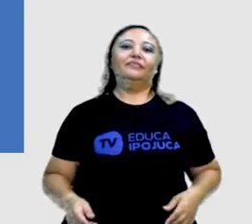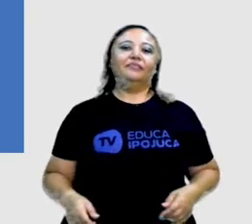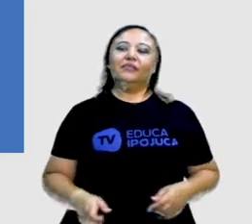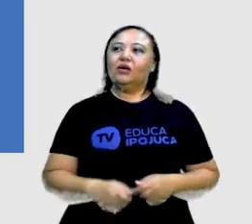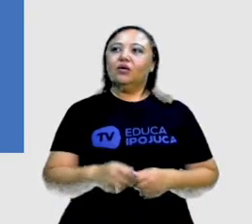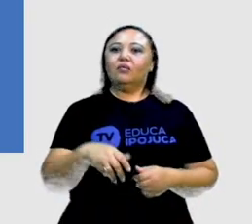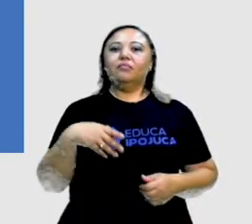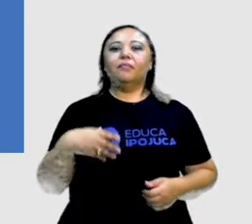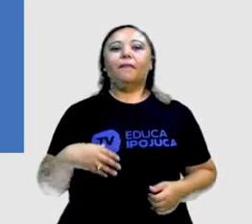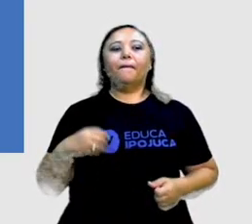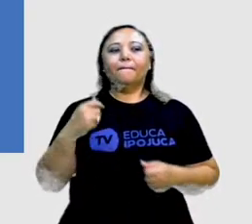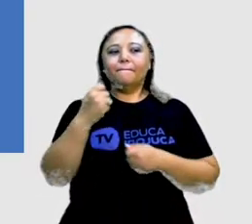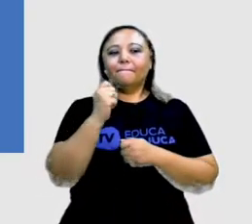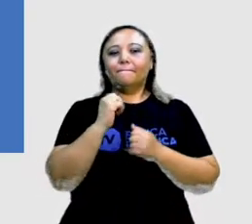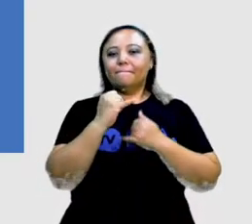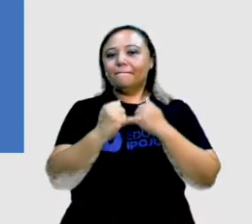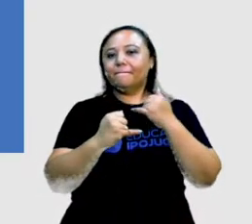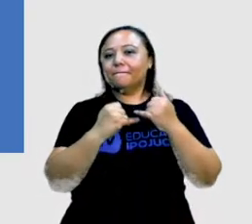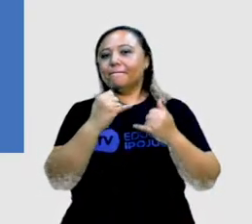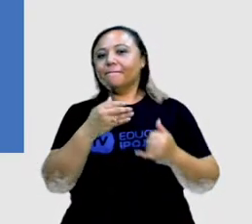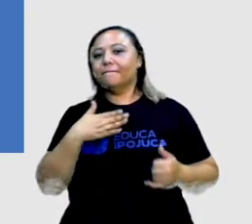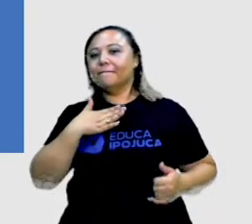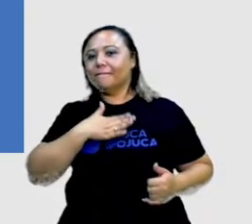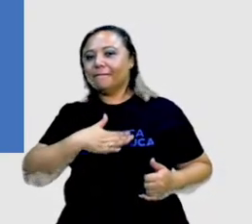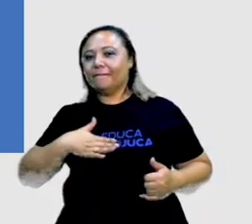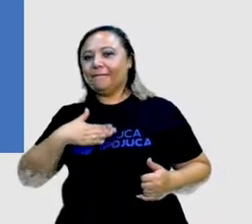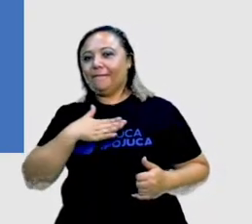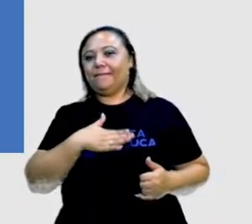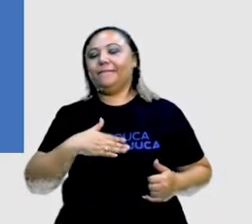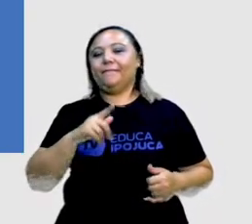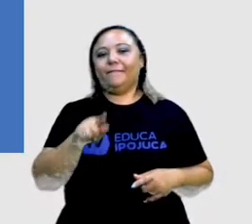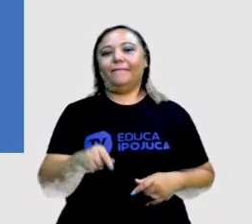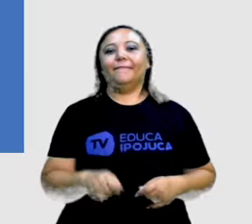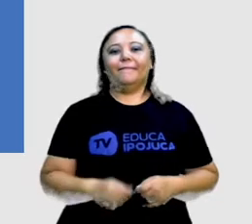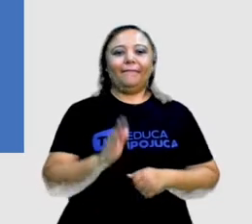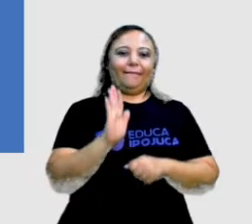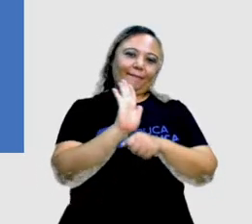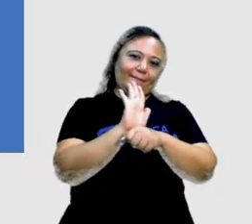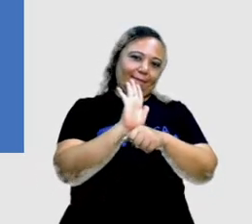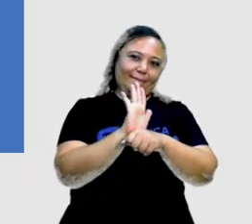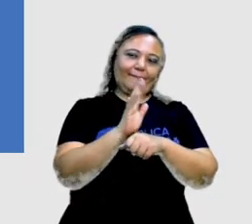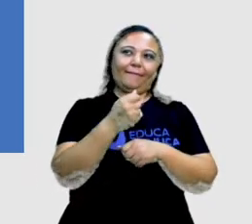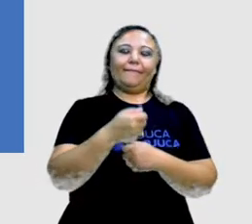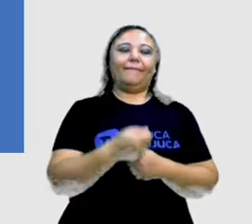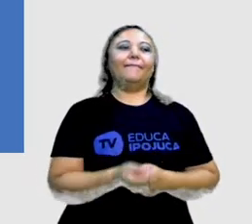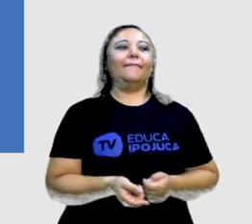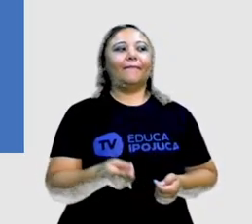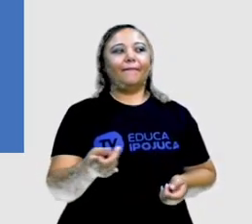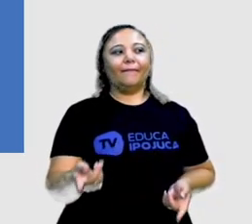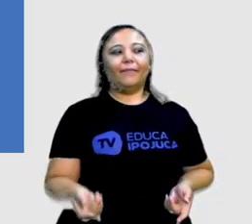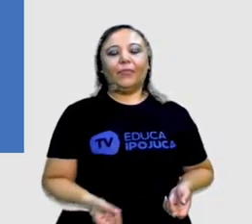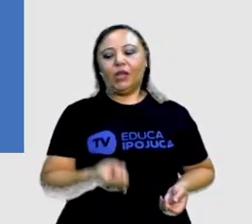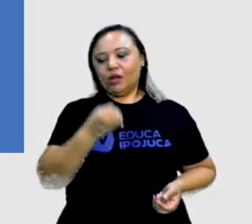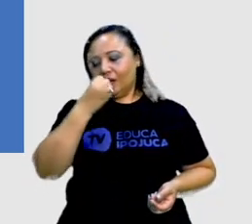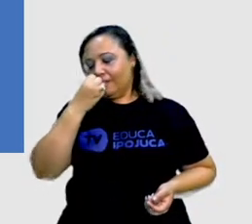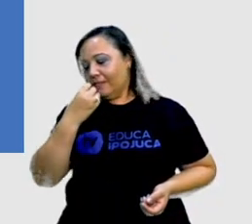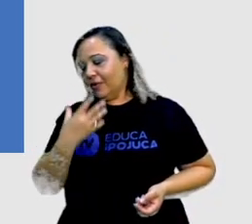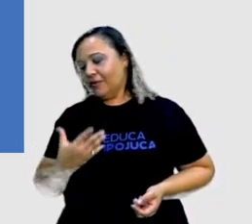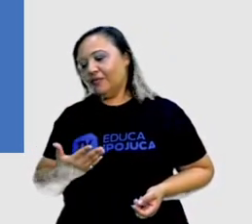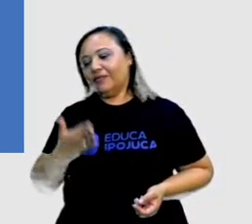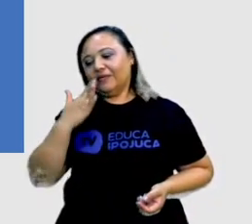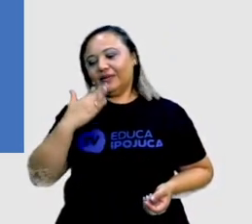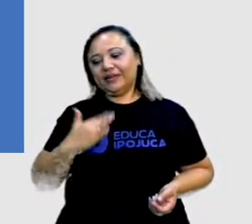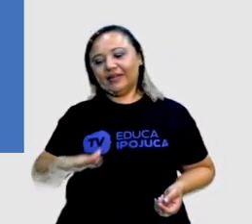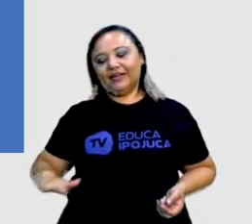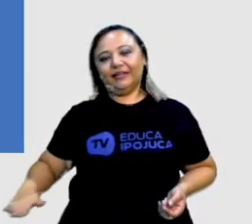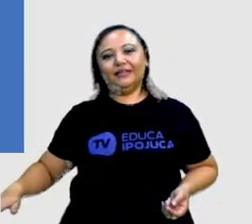tarde, de verão coroada pelos raios de um pôr do sol igualmente raro. Como é bom ter crianças